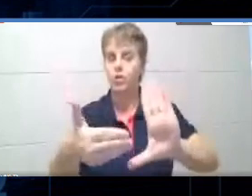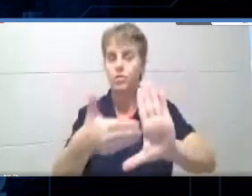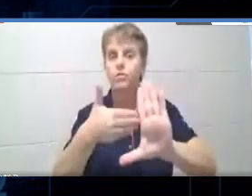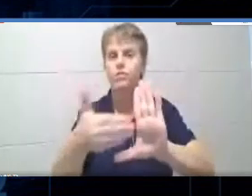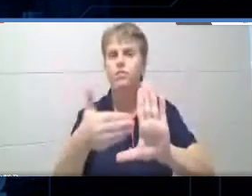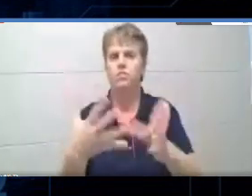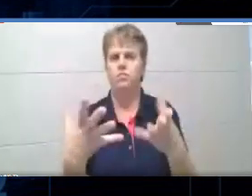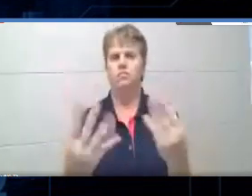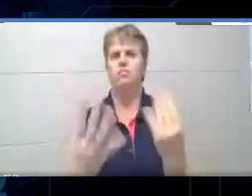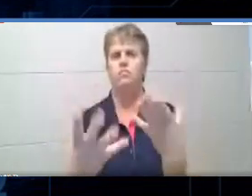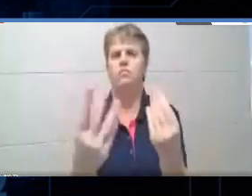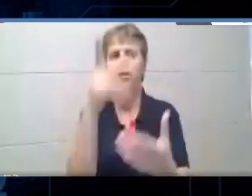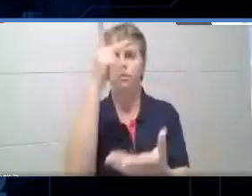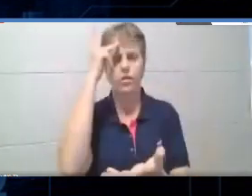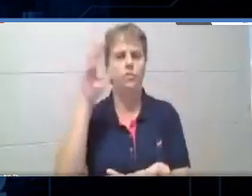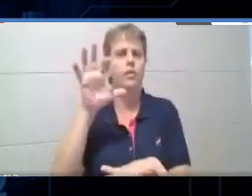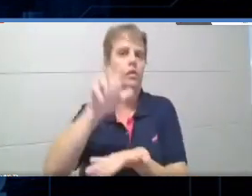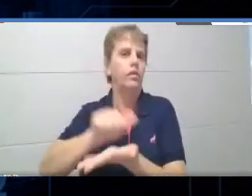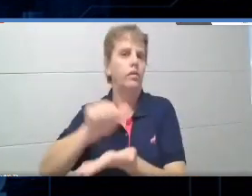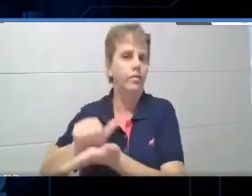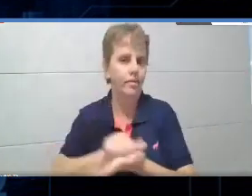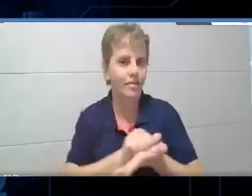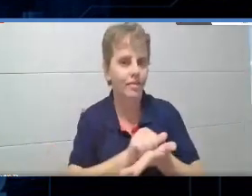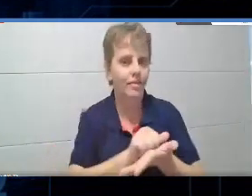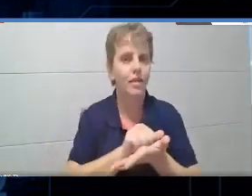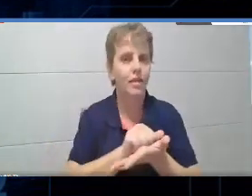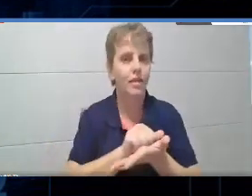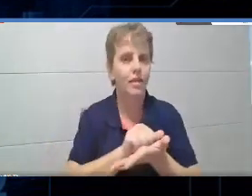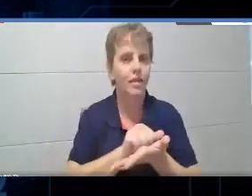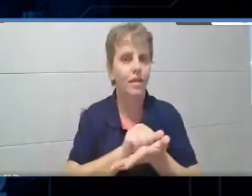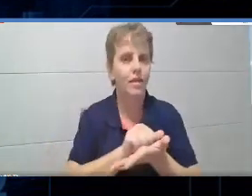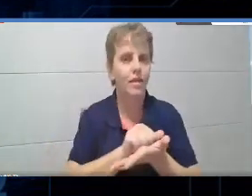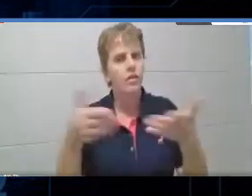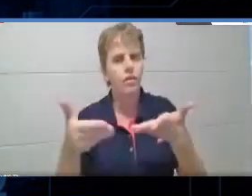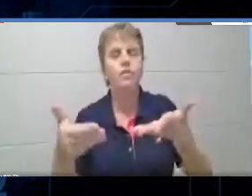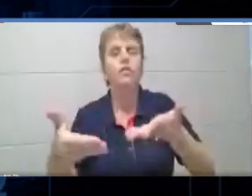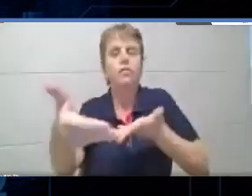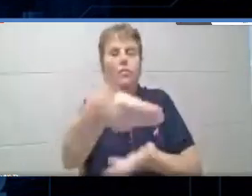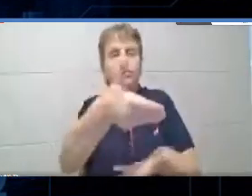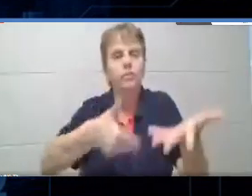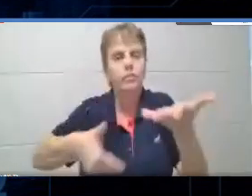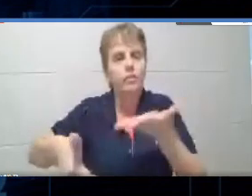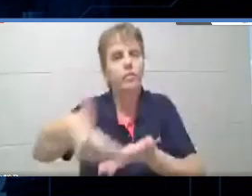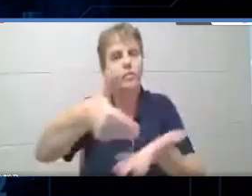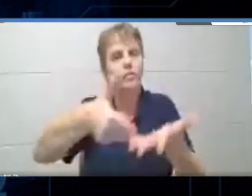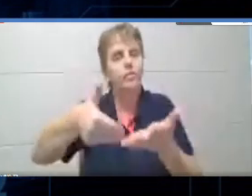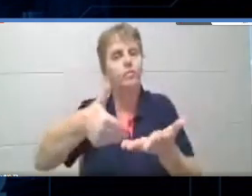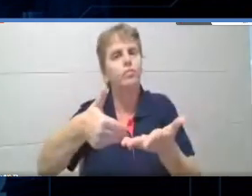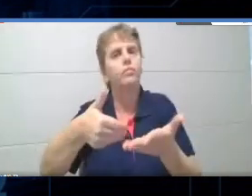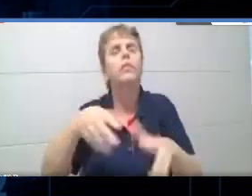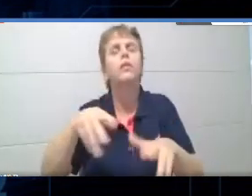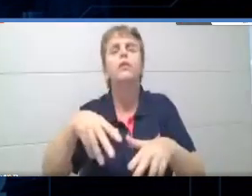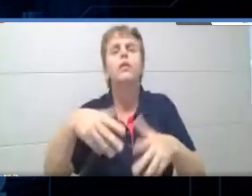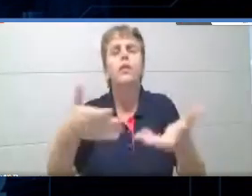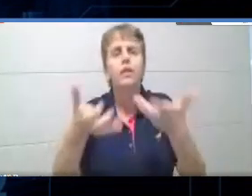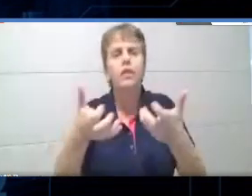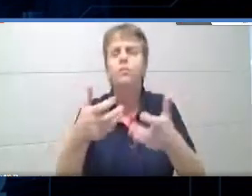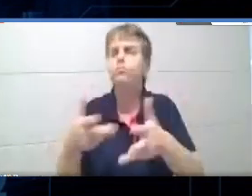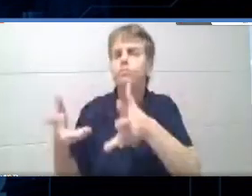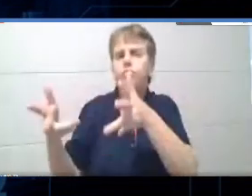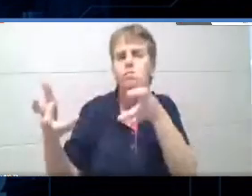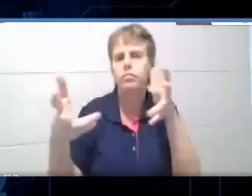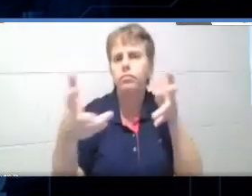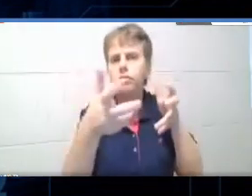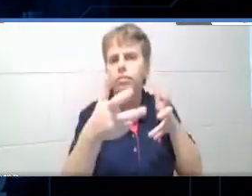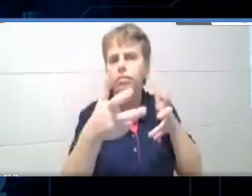compartilhar ideias de a gente estar podendo ter esse olhar um pouquinho mais diferenciado nesse contexto